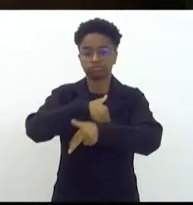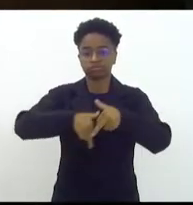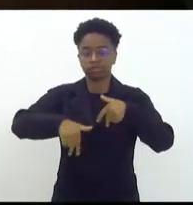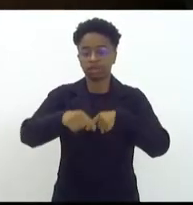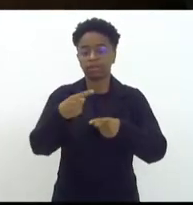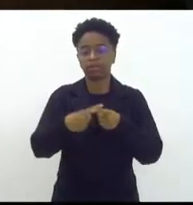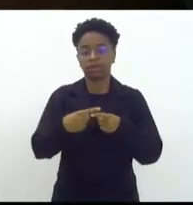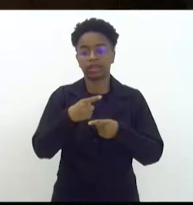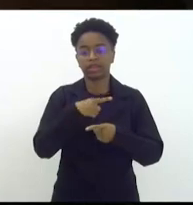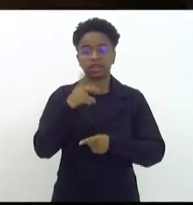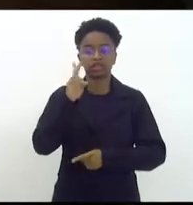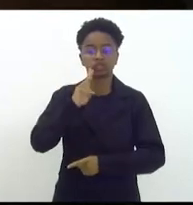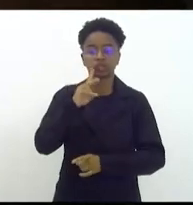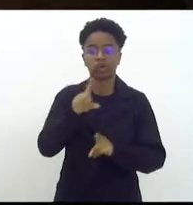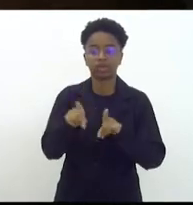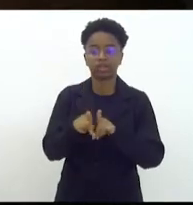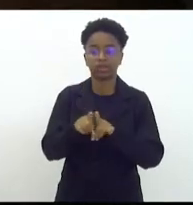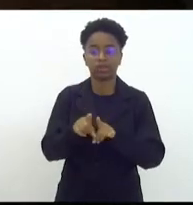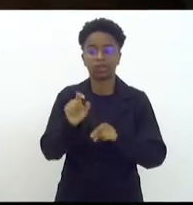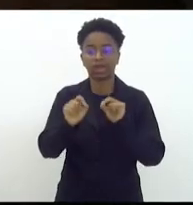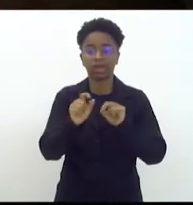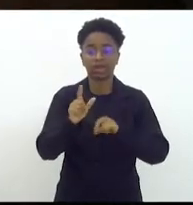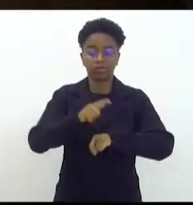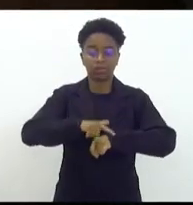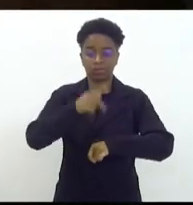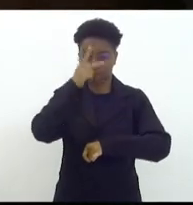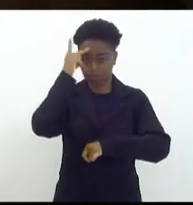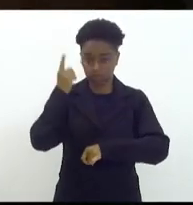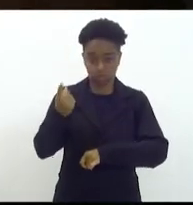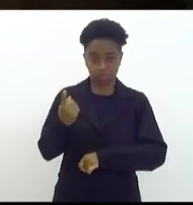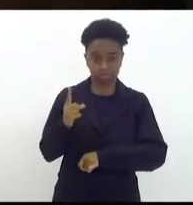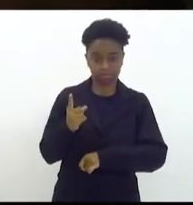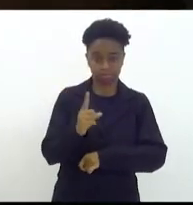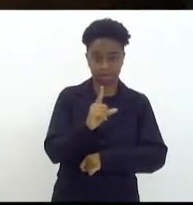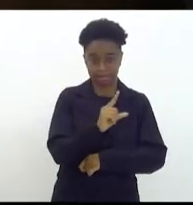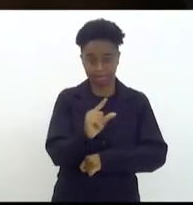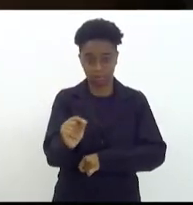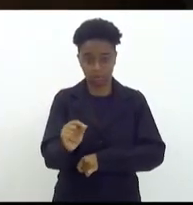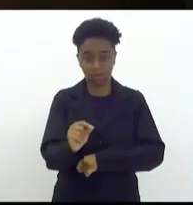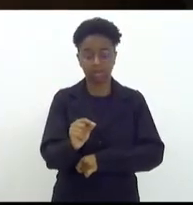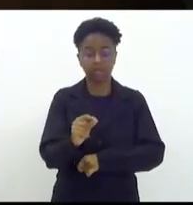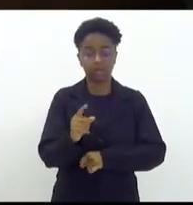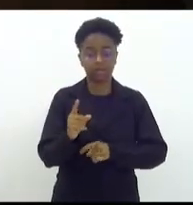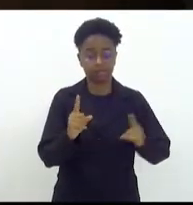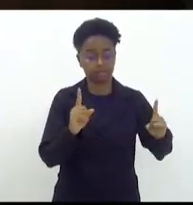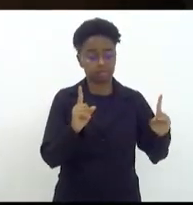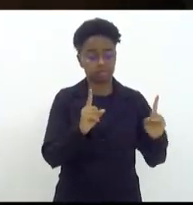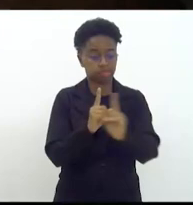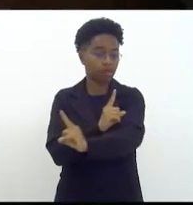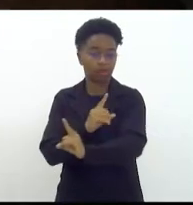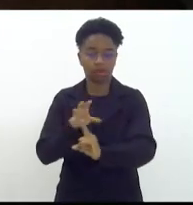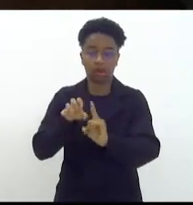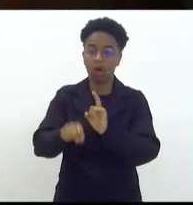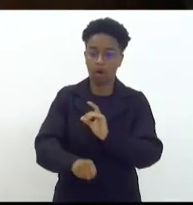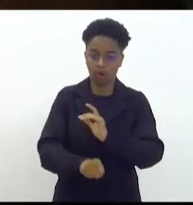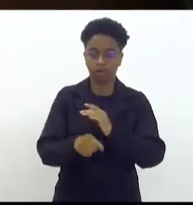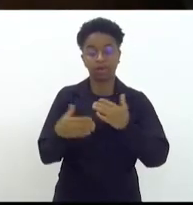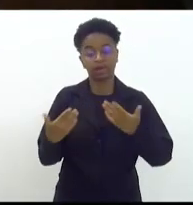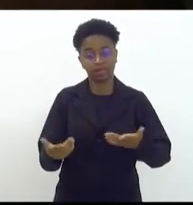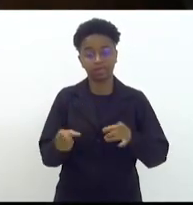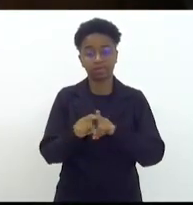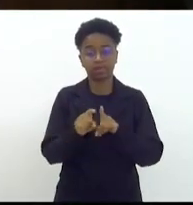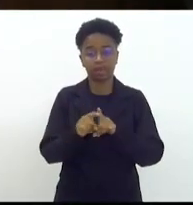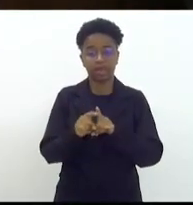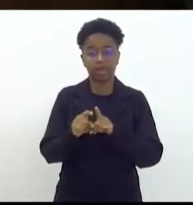inclusive, aquela história da saidinha de banco, que é um crime... Explosão de caixa. Explosão de caixa. Então, é uma